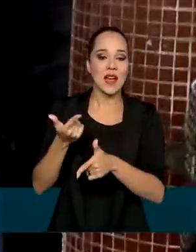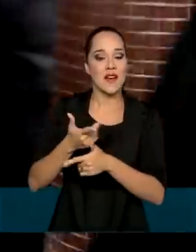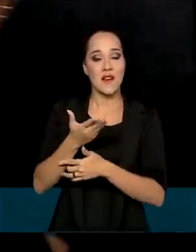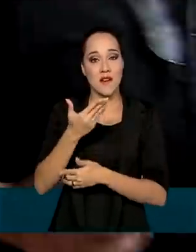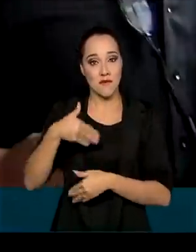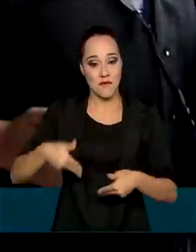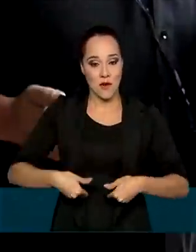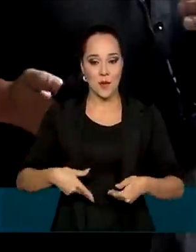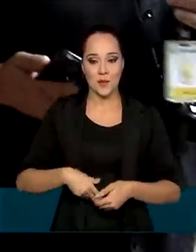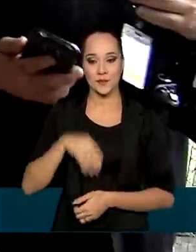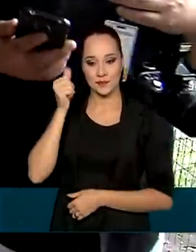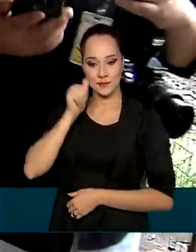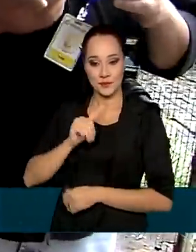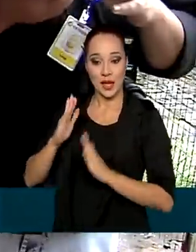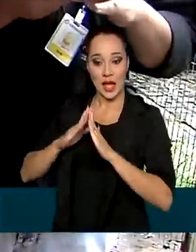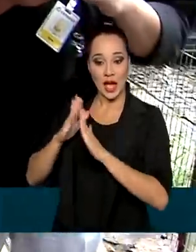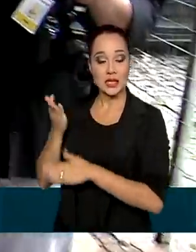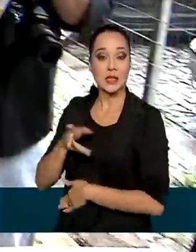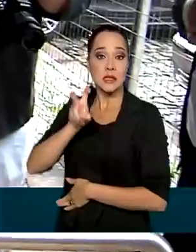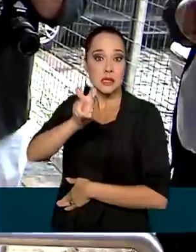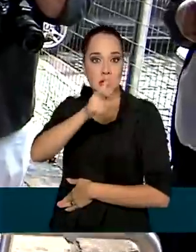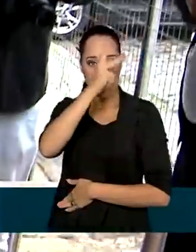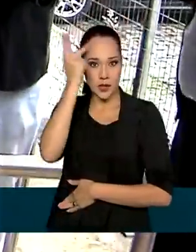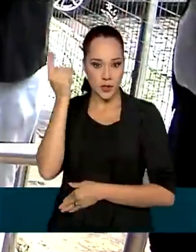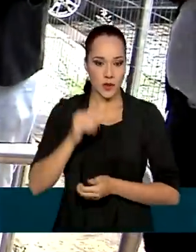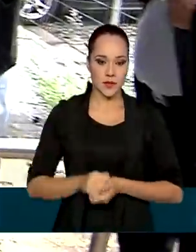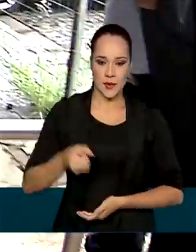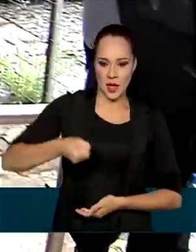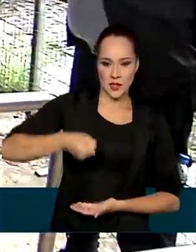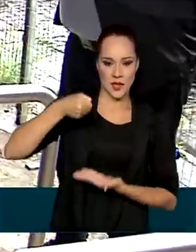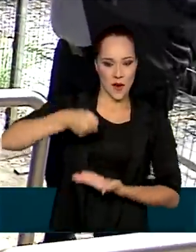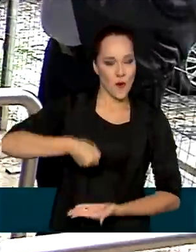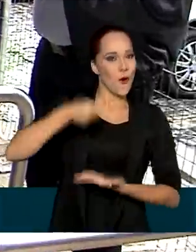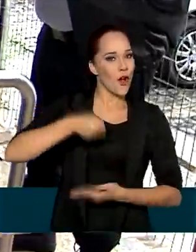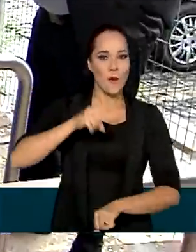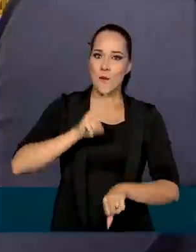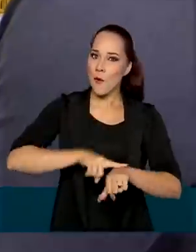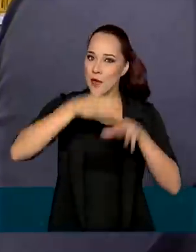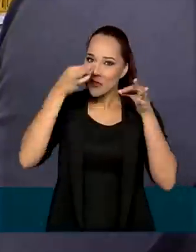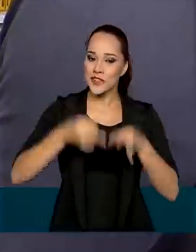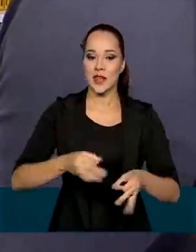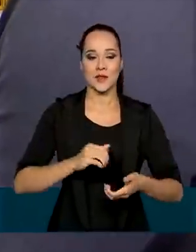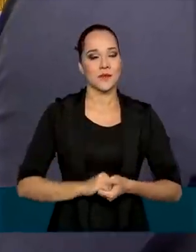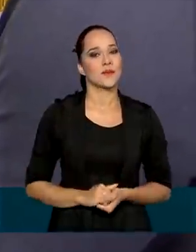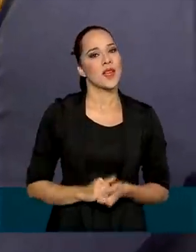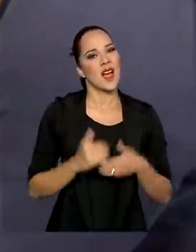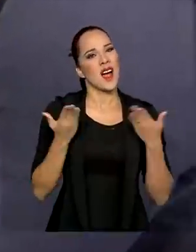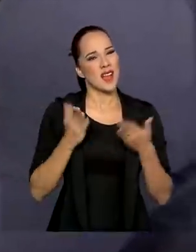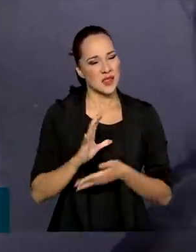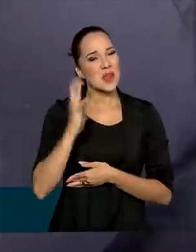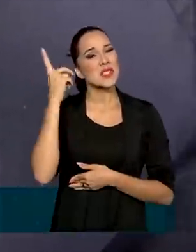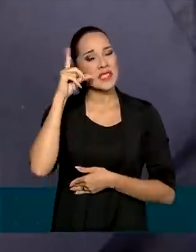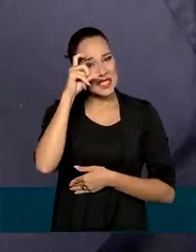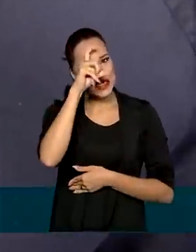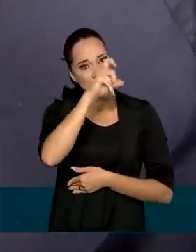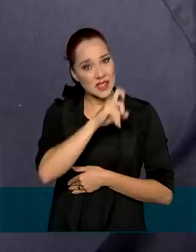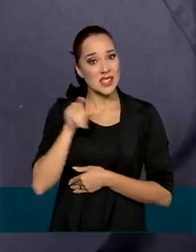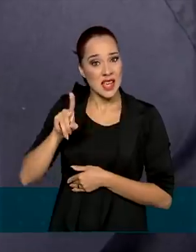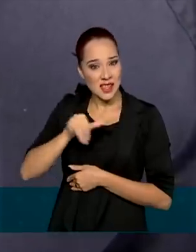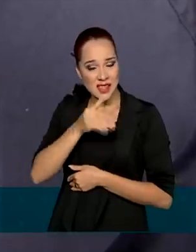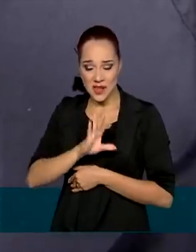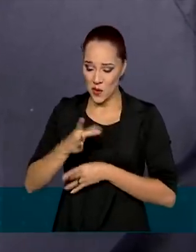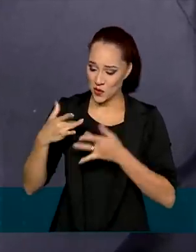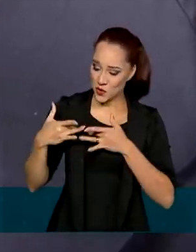Na casa da Valdete, são cinco pessoas. A sacola chegou em boa hora. A situação está bem difícil mesmo. Essa ação